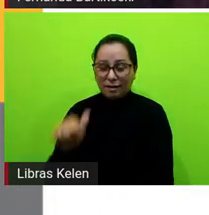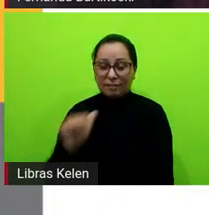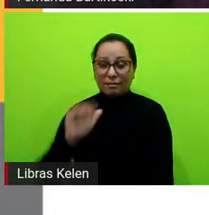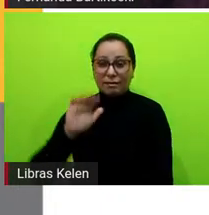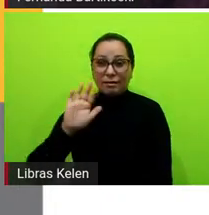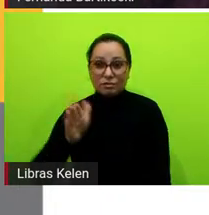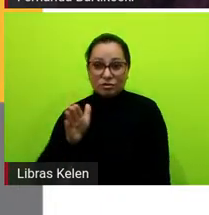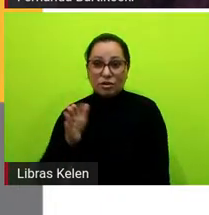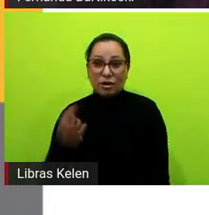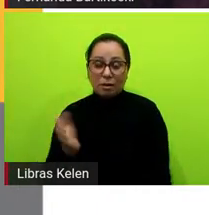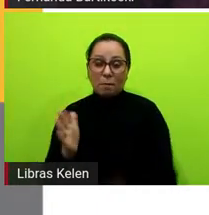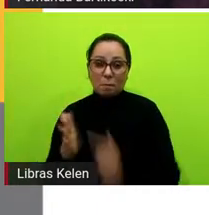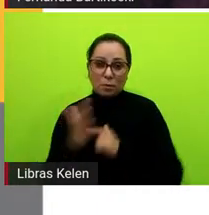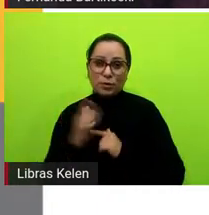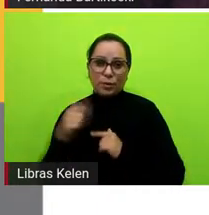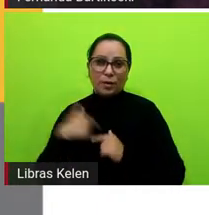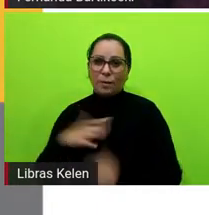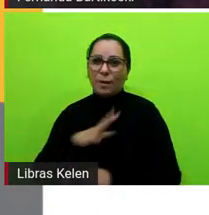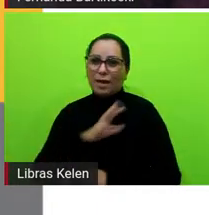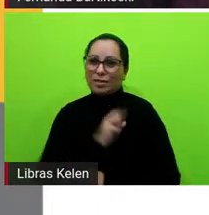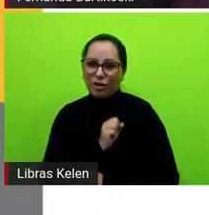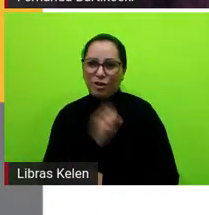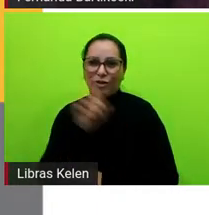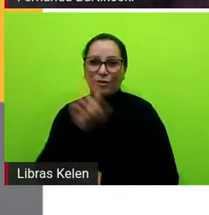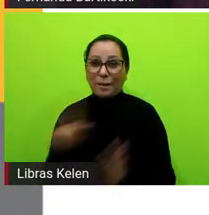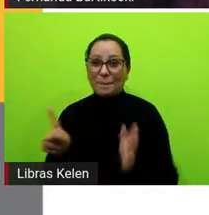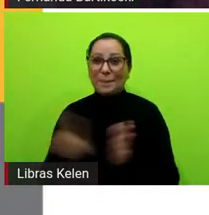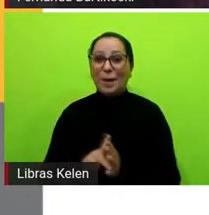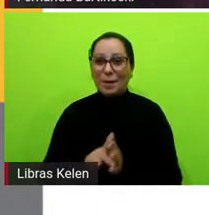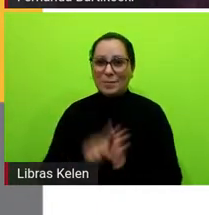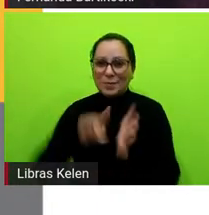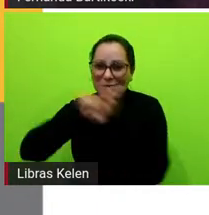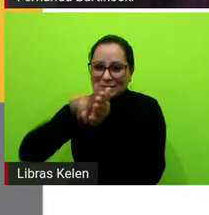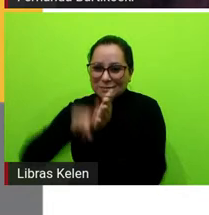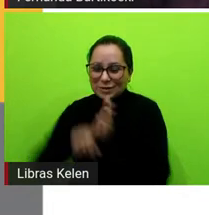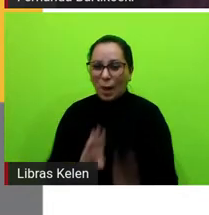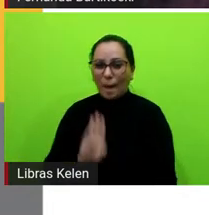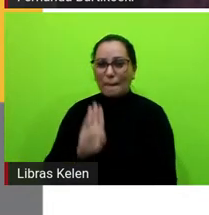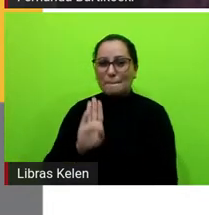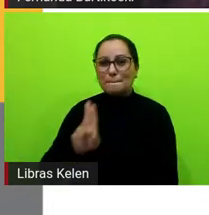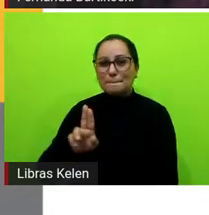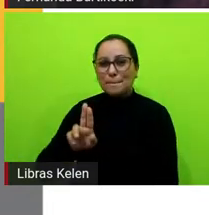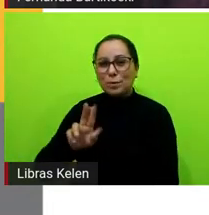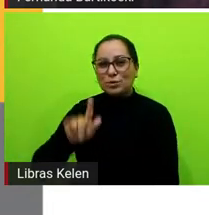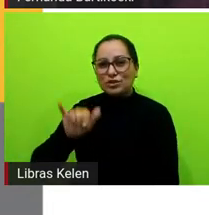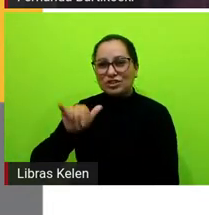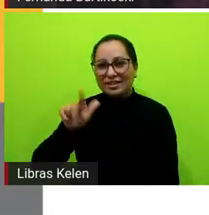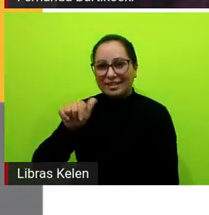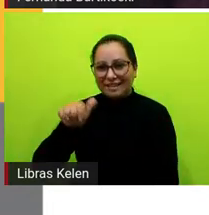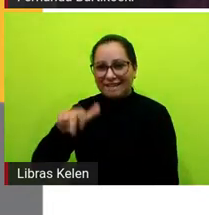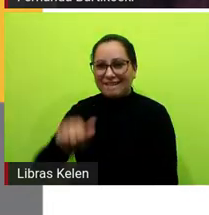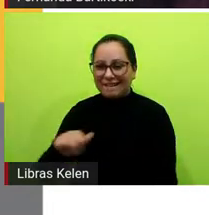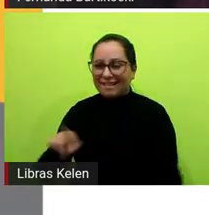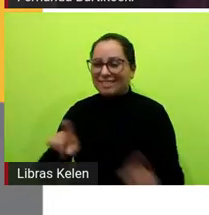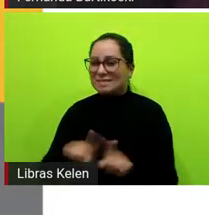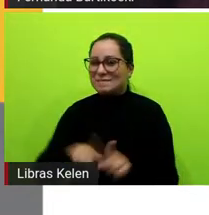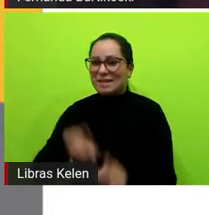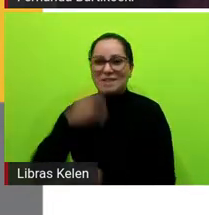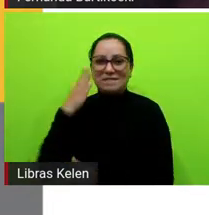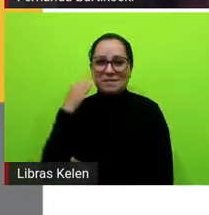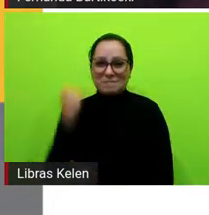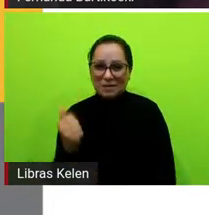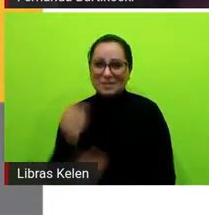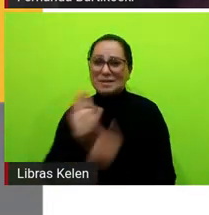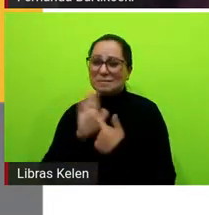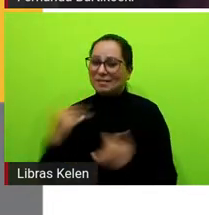adoro, o Inspetor Bugiganga. O Inspetor Bugiganga é um clássico, né, denuncia a idade, Fernanda?